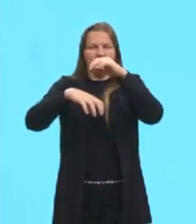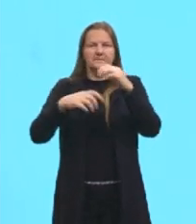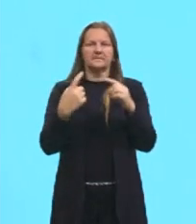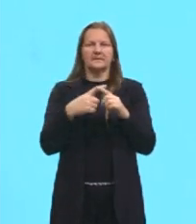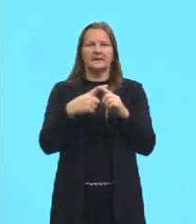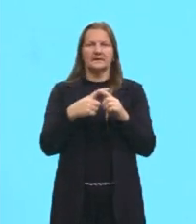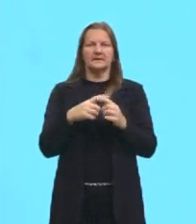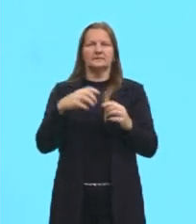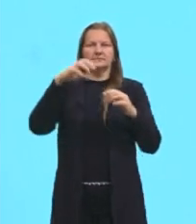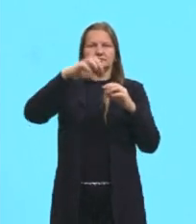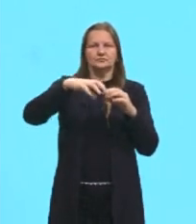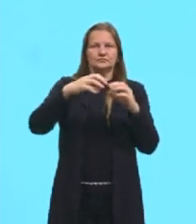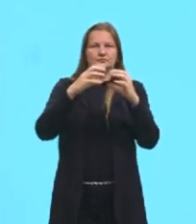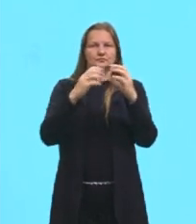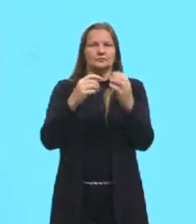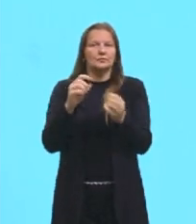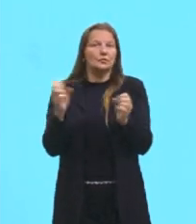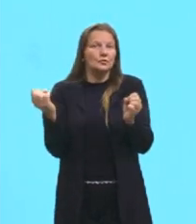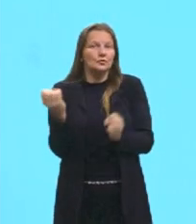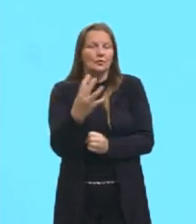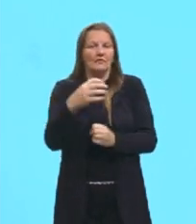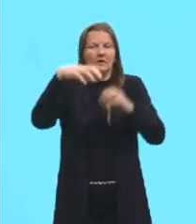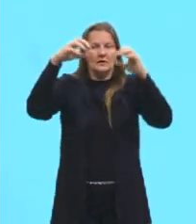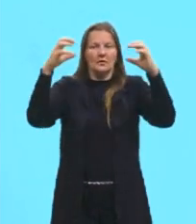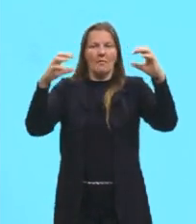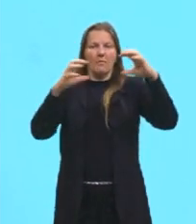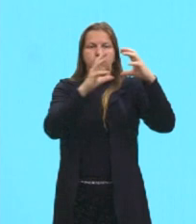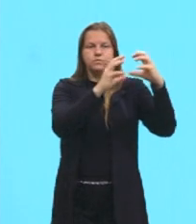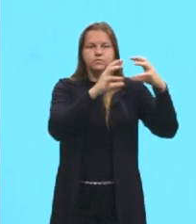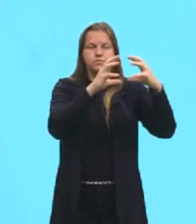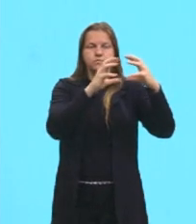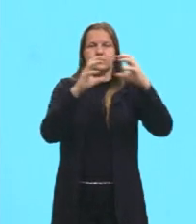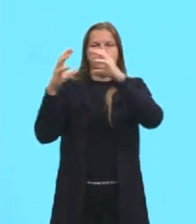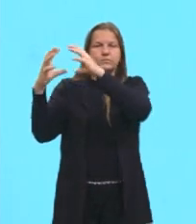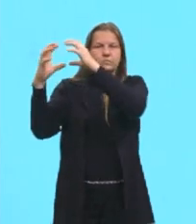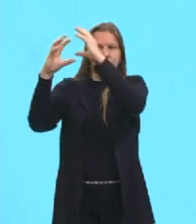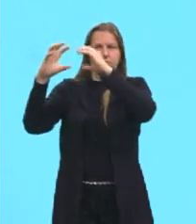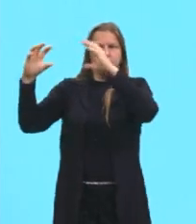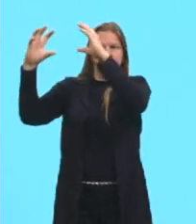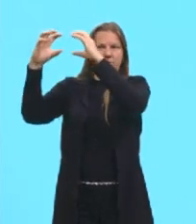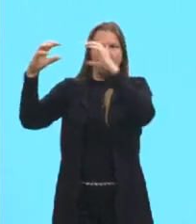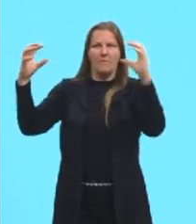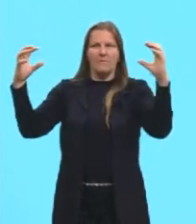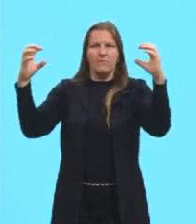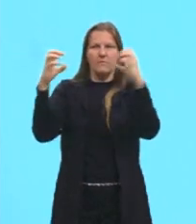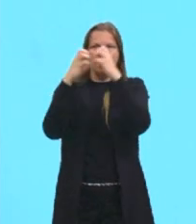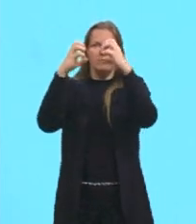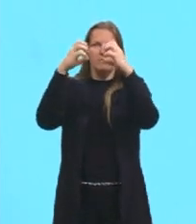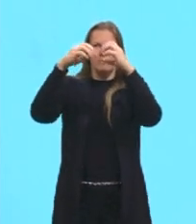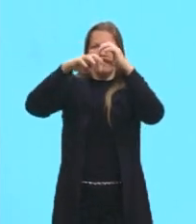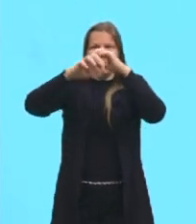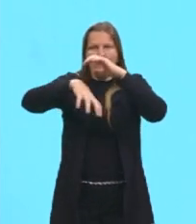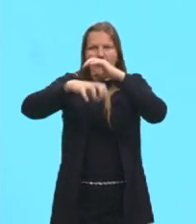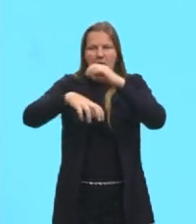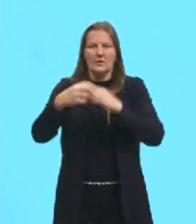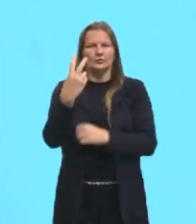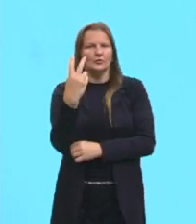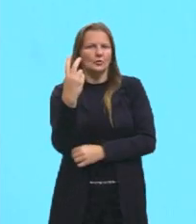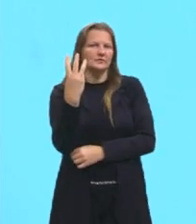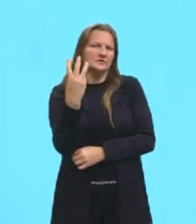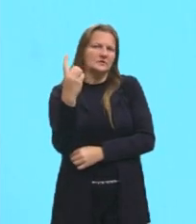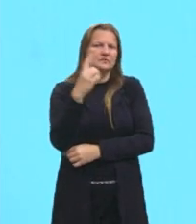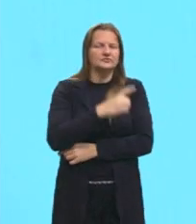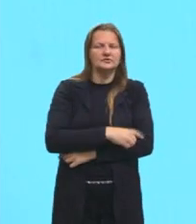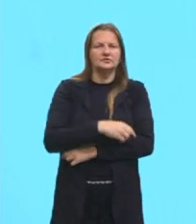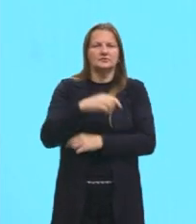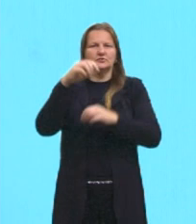vai ter a formação de nuvem, vai ter a formação de chuva, e é aquela chuva bem permanente, Dura aí dois, três dias, A garoa